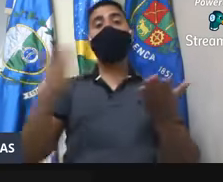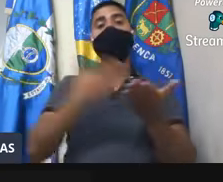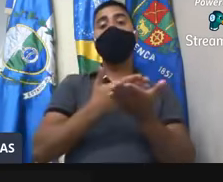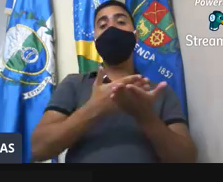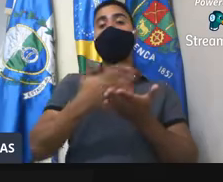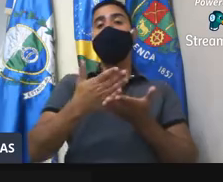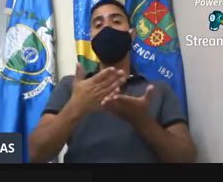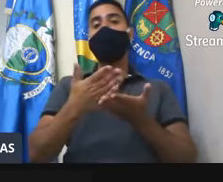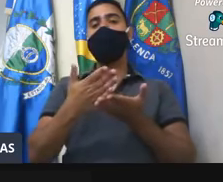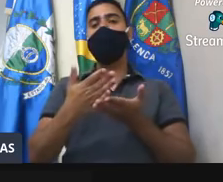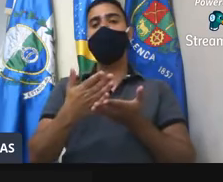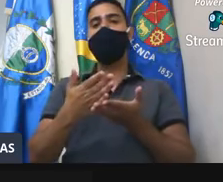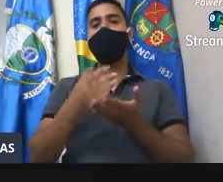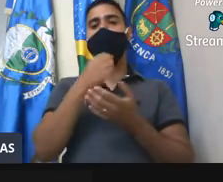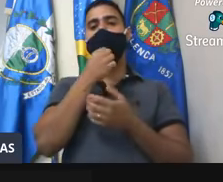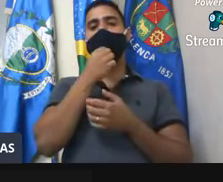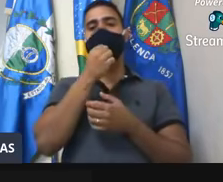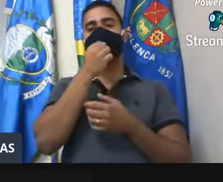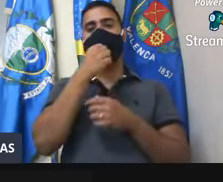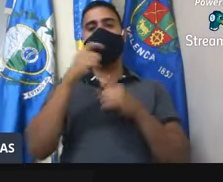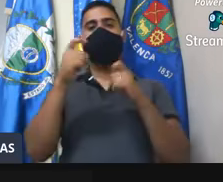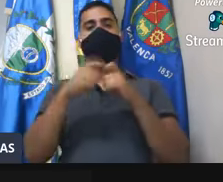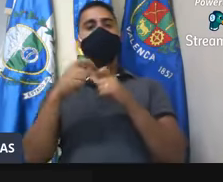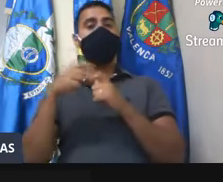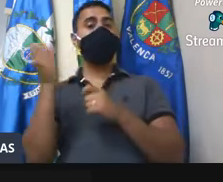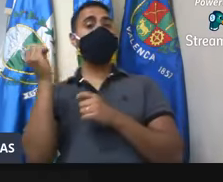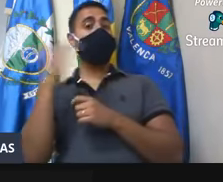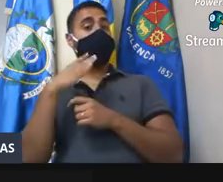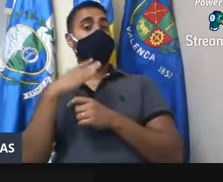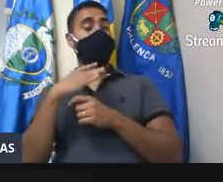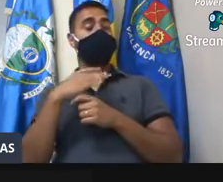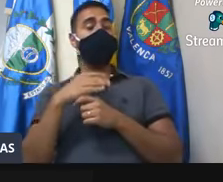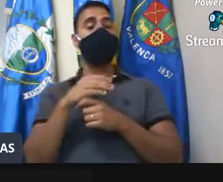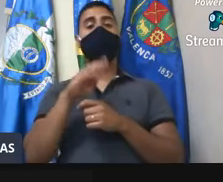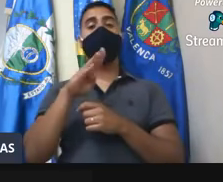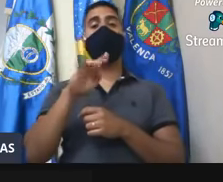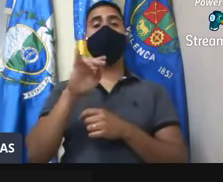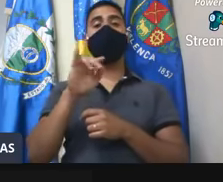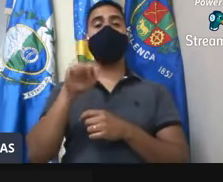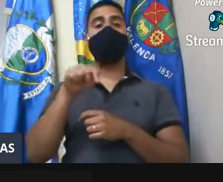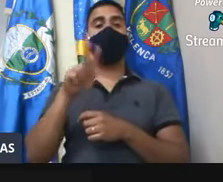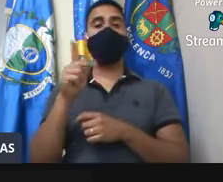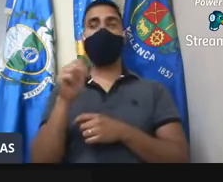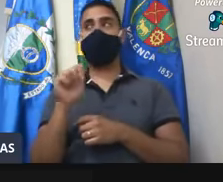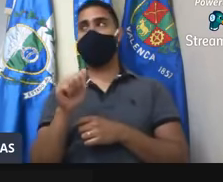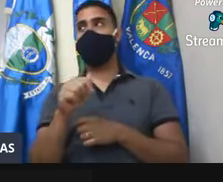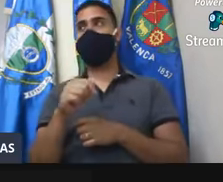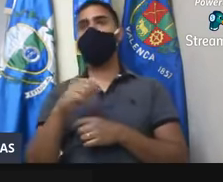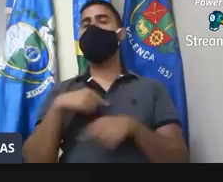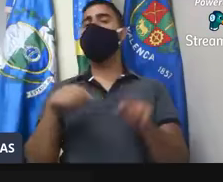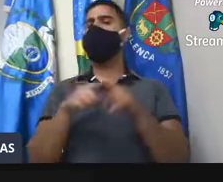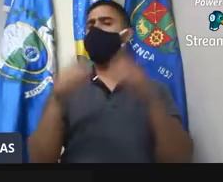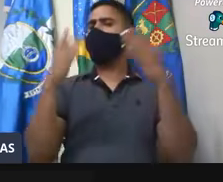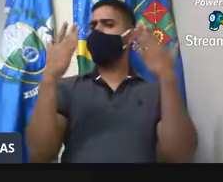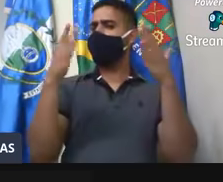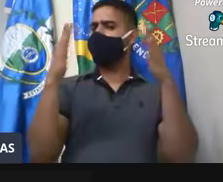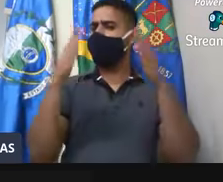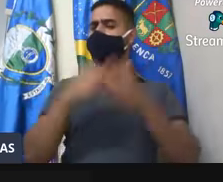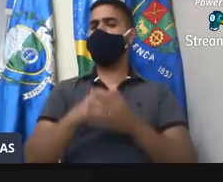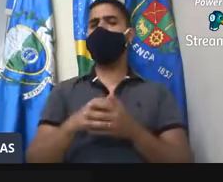médica nova lá no UBS do Bairro da Biquinha. Então, daqui já felicito a nossa